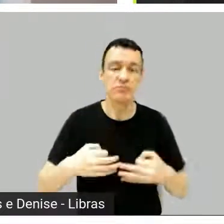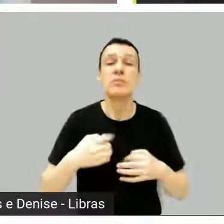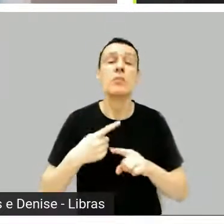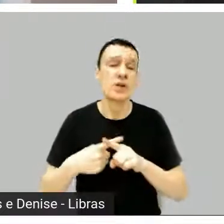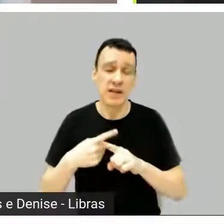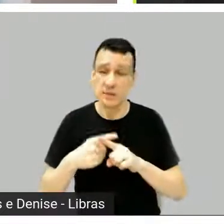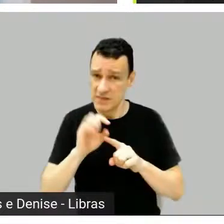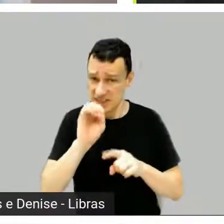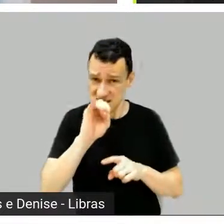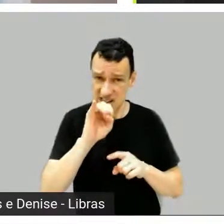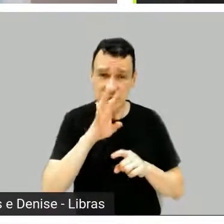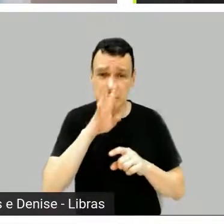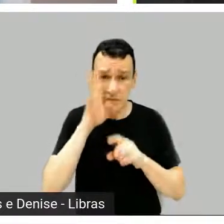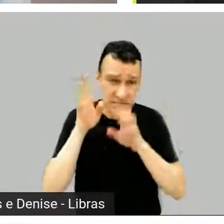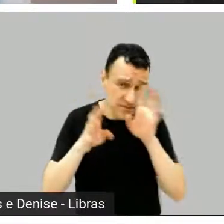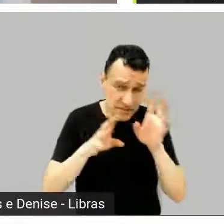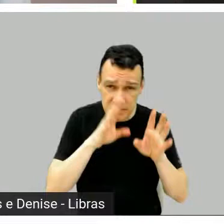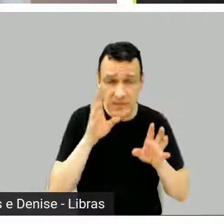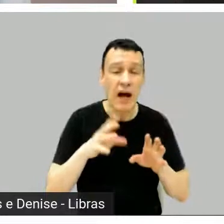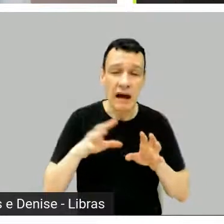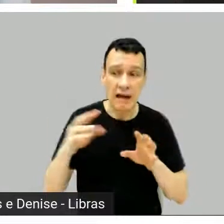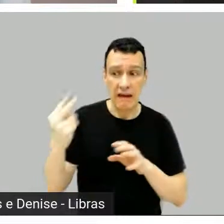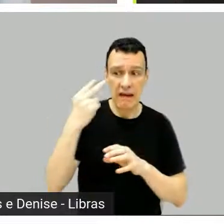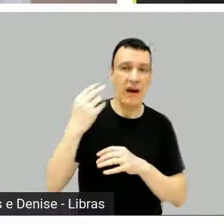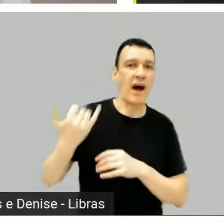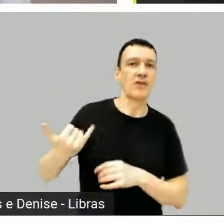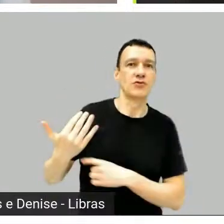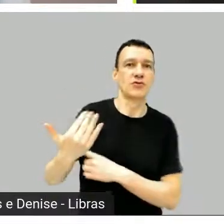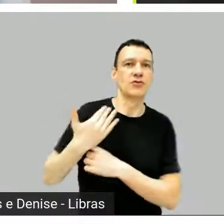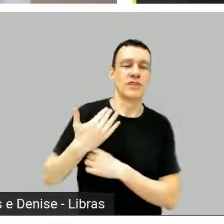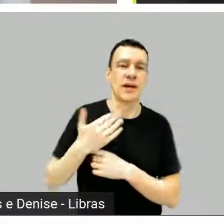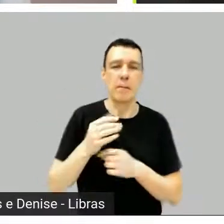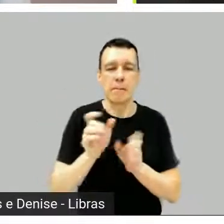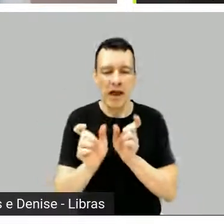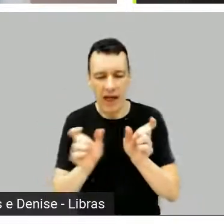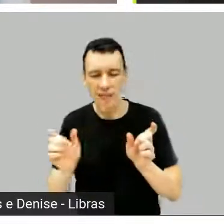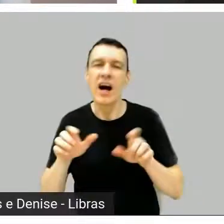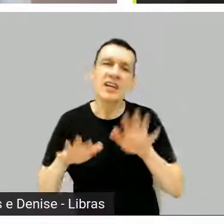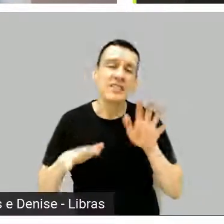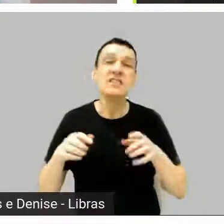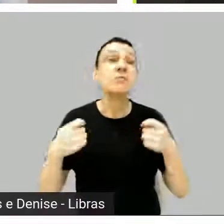nada a ver. E acabaram meio atuando também na série, fazendo lá umas pontas.